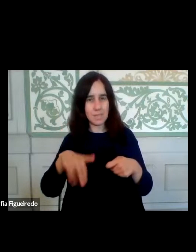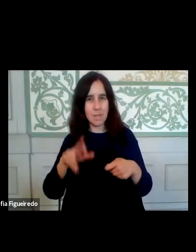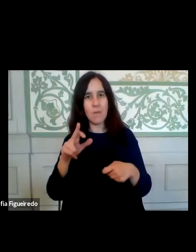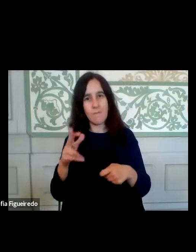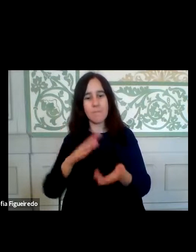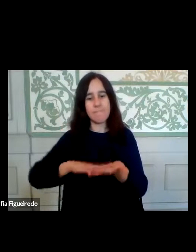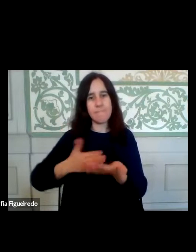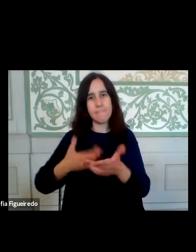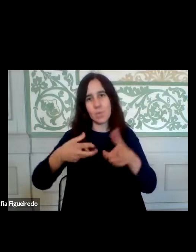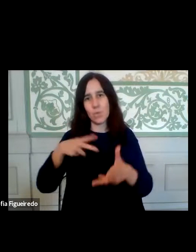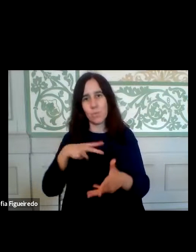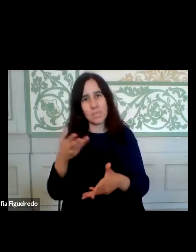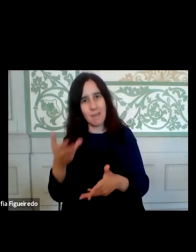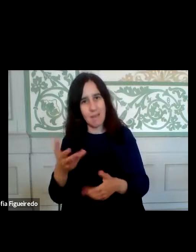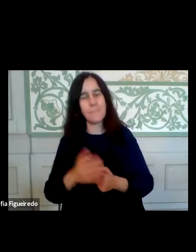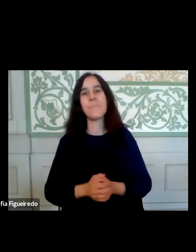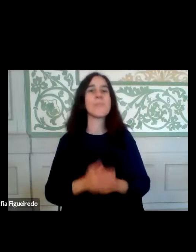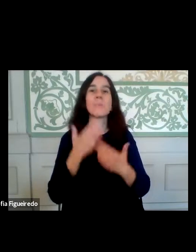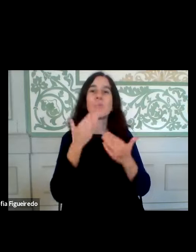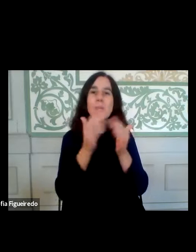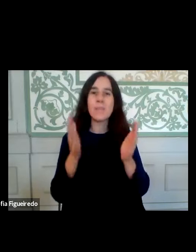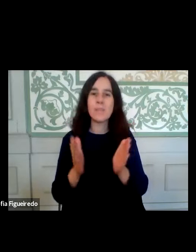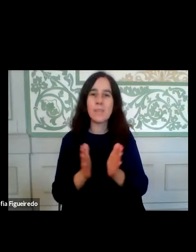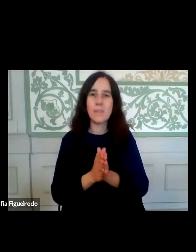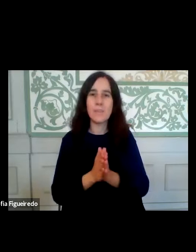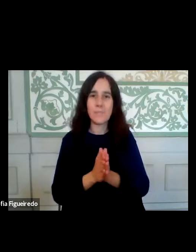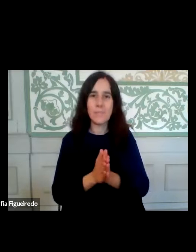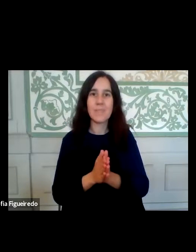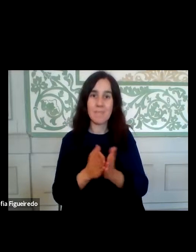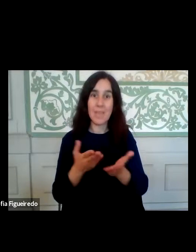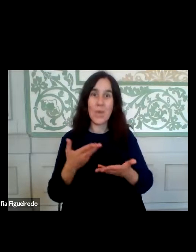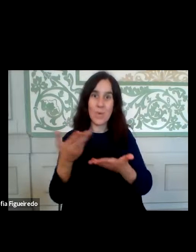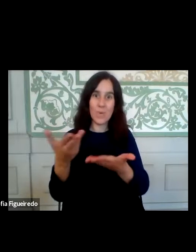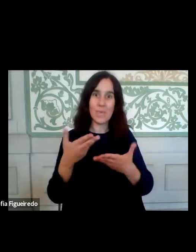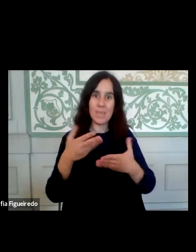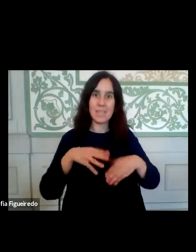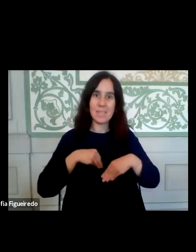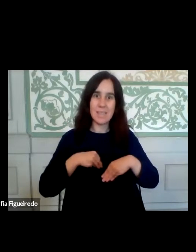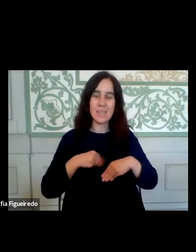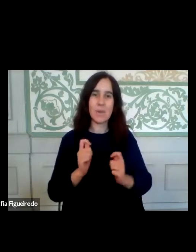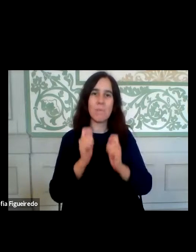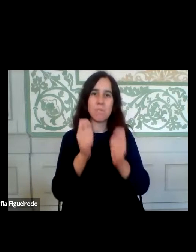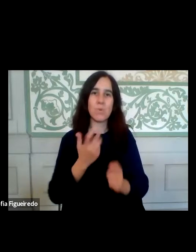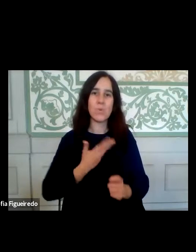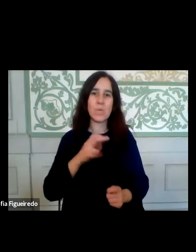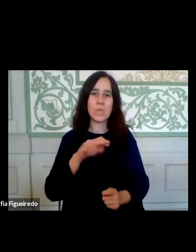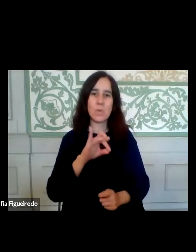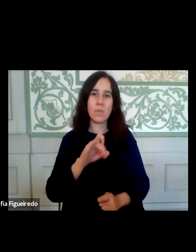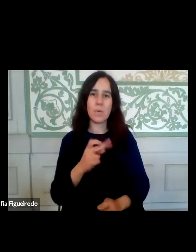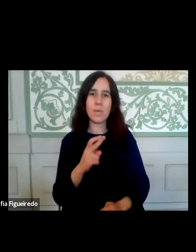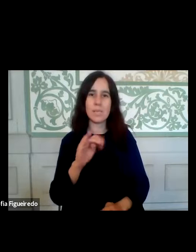a Língua Gestual Portuguesa. Muito obrigada a todos por terem aceito este nosso convite. Passo a palavra ao Dr. Nicolau Santos.